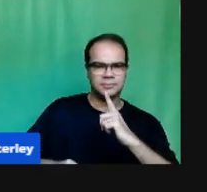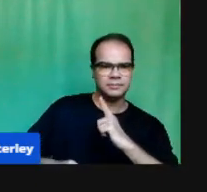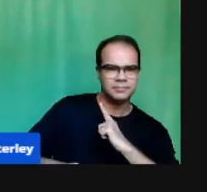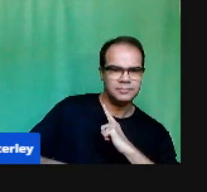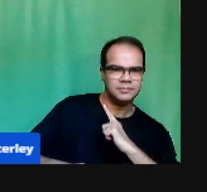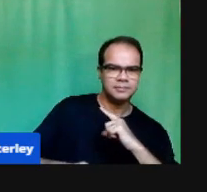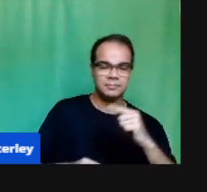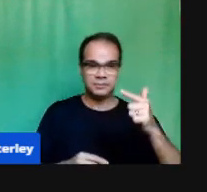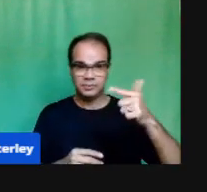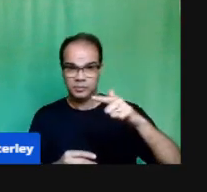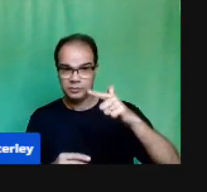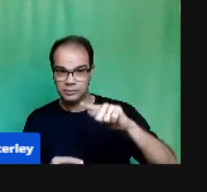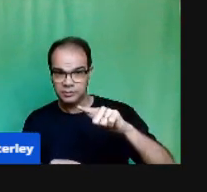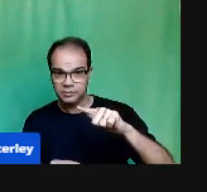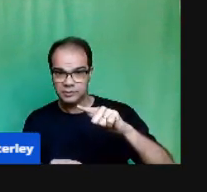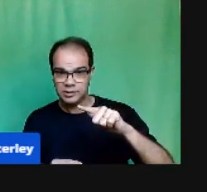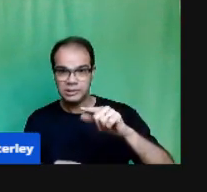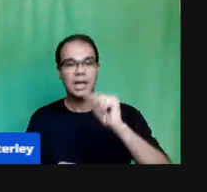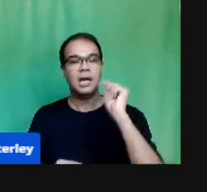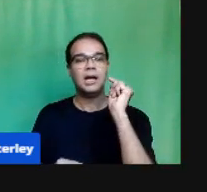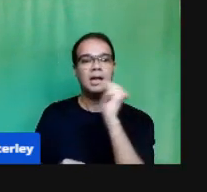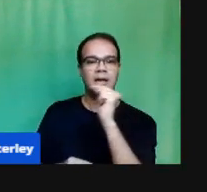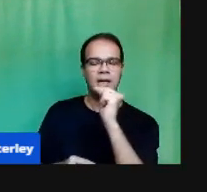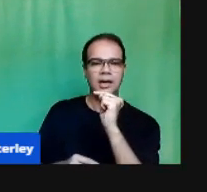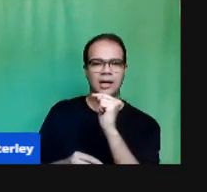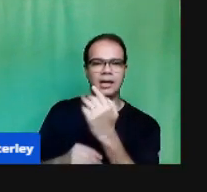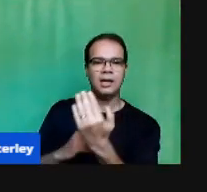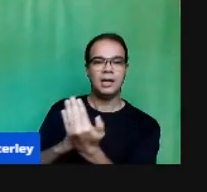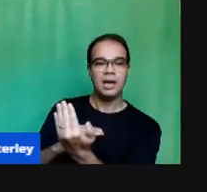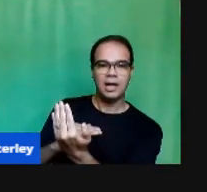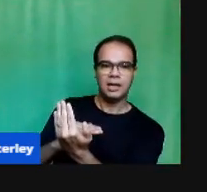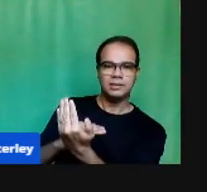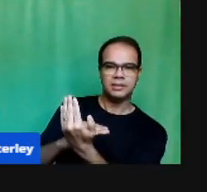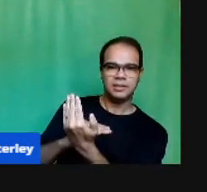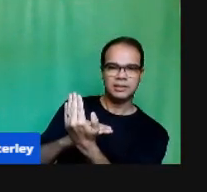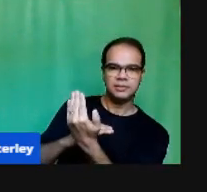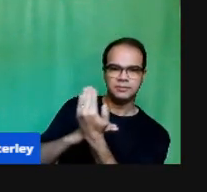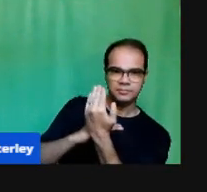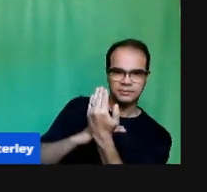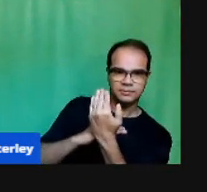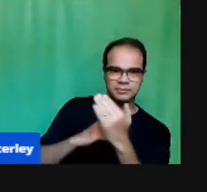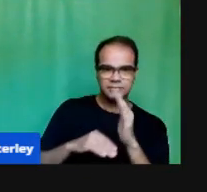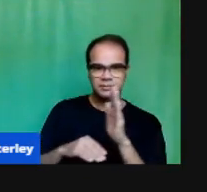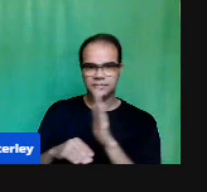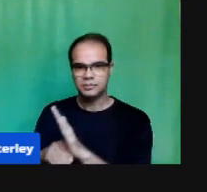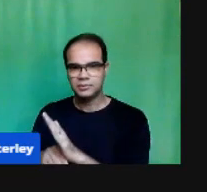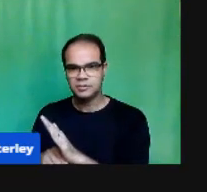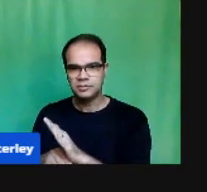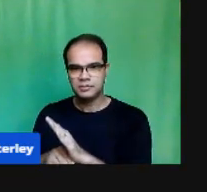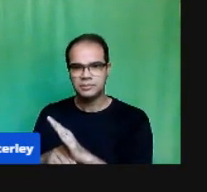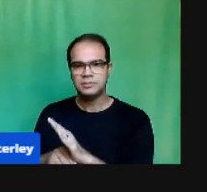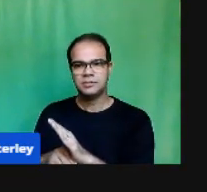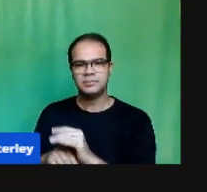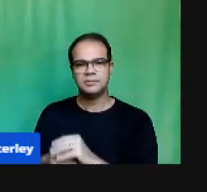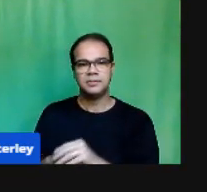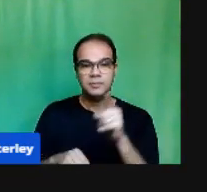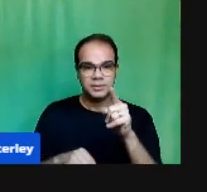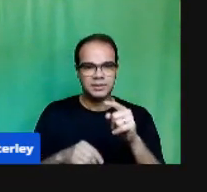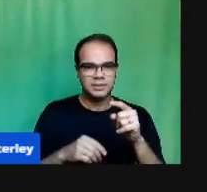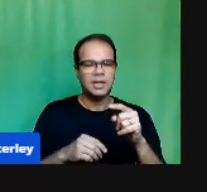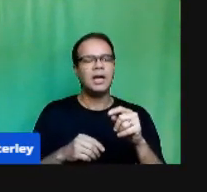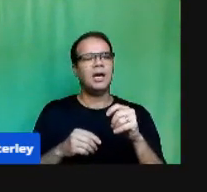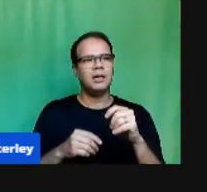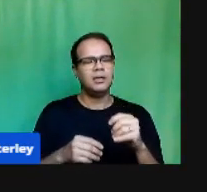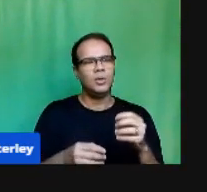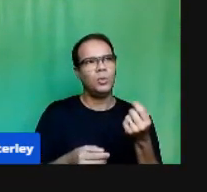Permitindo Um planejamento De caminhos A serem Traçados E retorno Dos objetivos Não